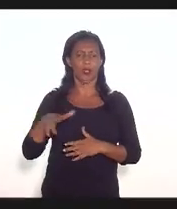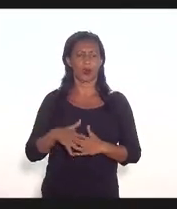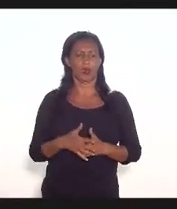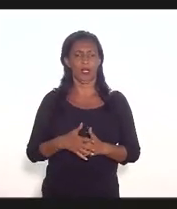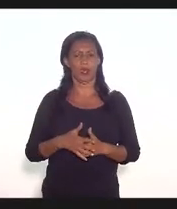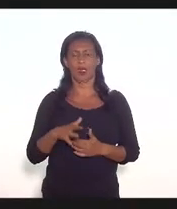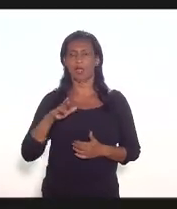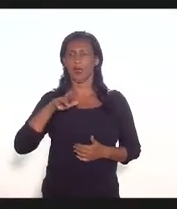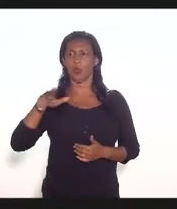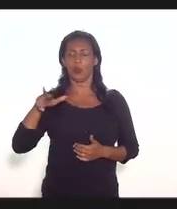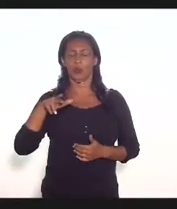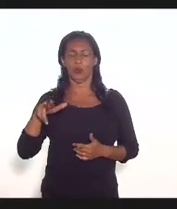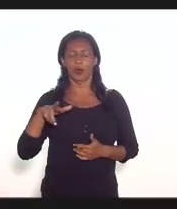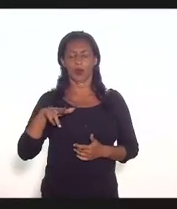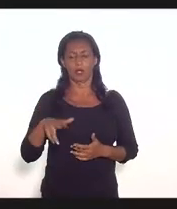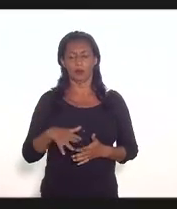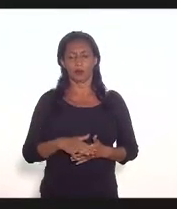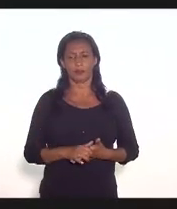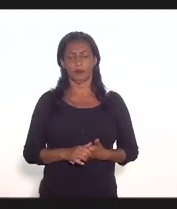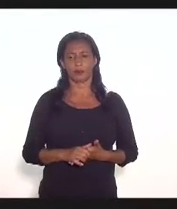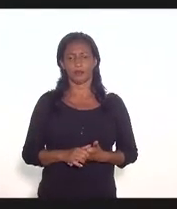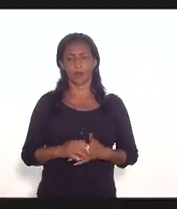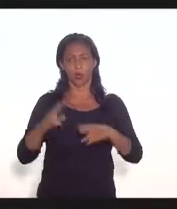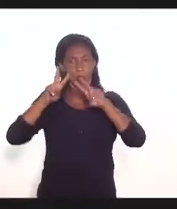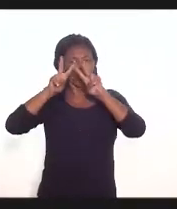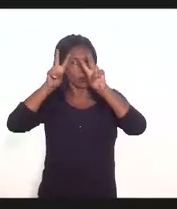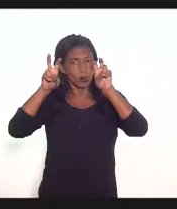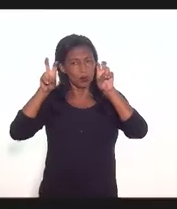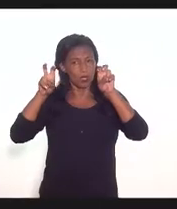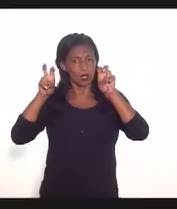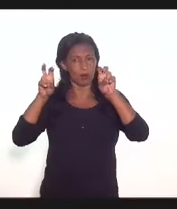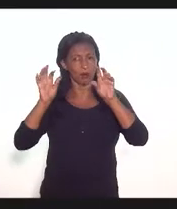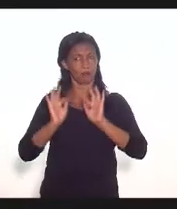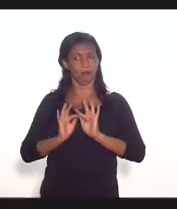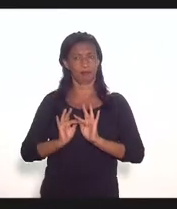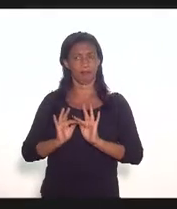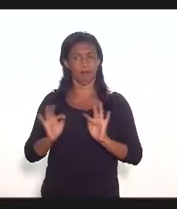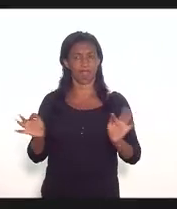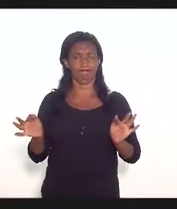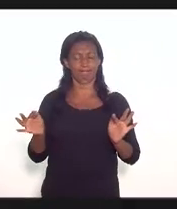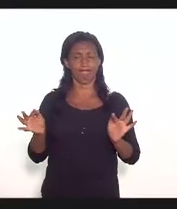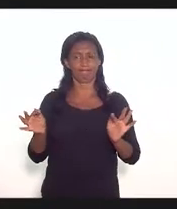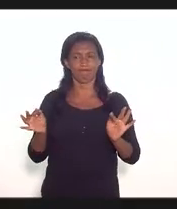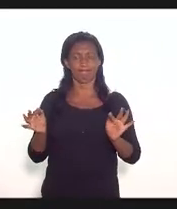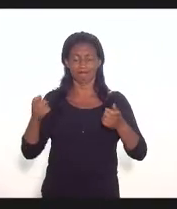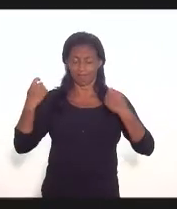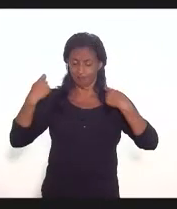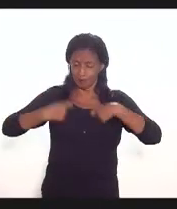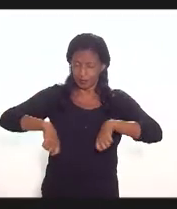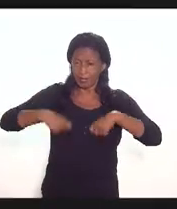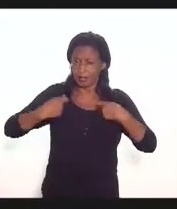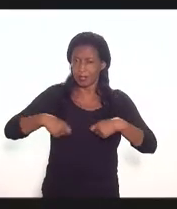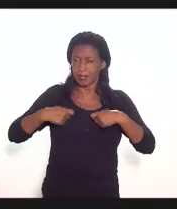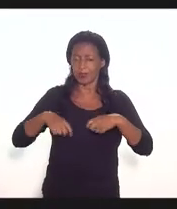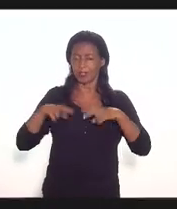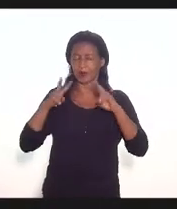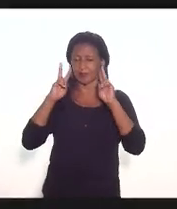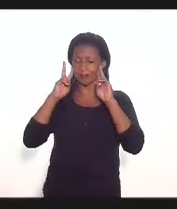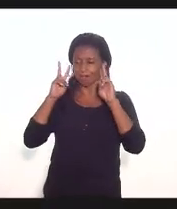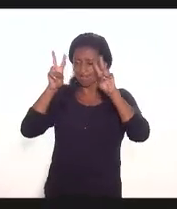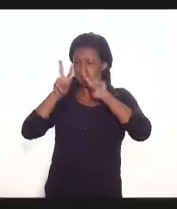não é um tema tão singular é necessita de um de um olhar